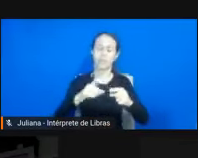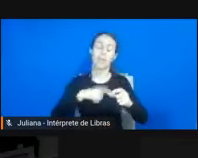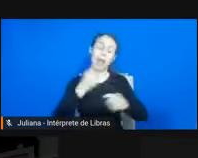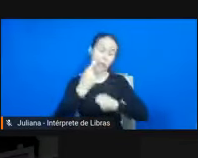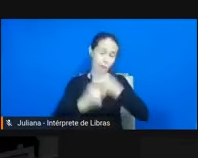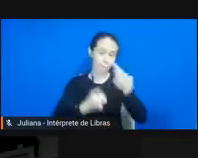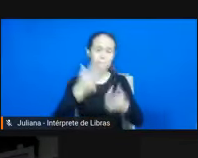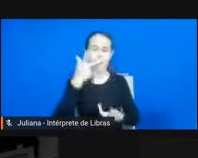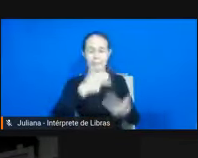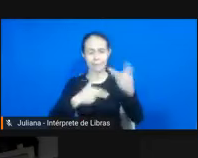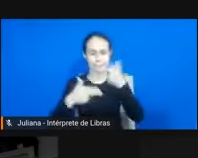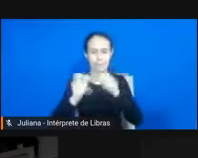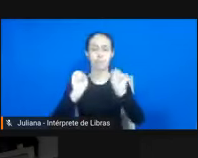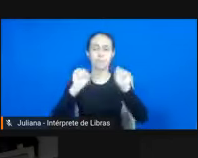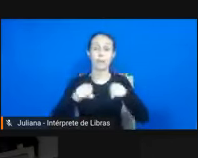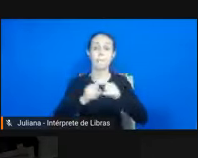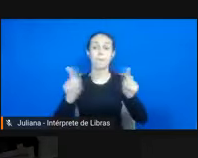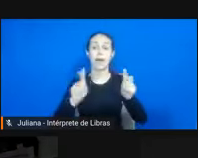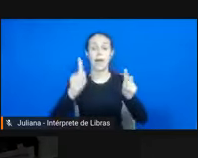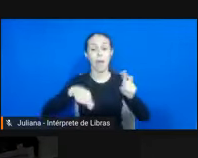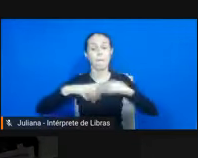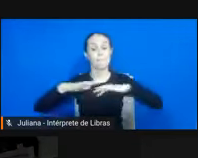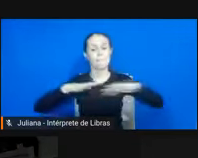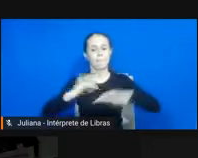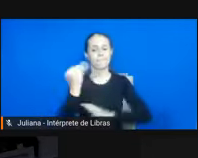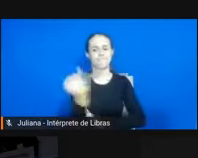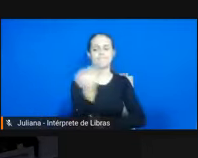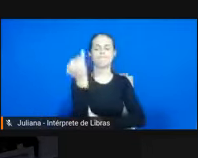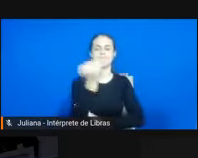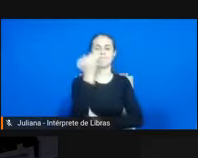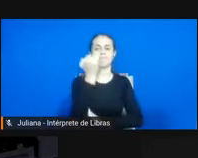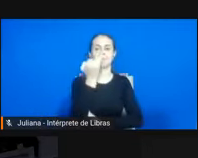movimento importante. Eu sempre gosto de pensar